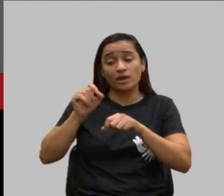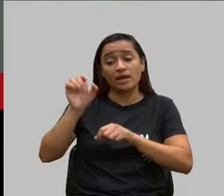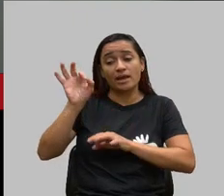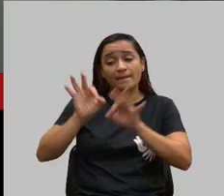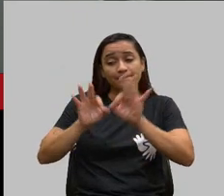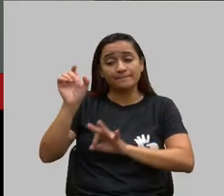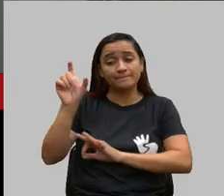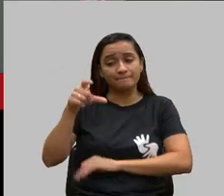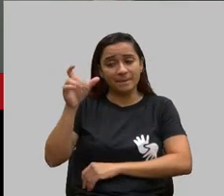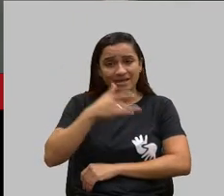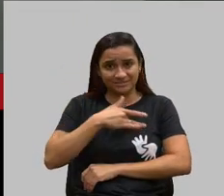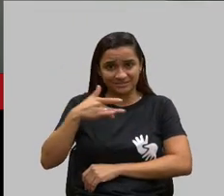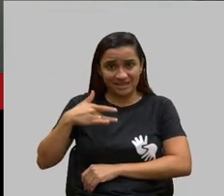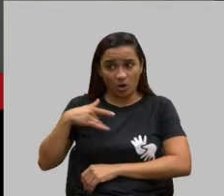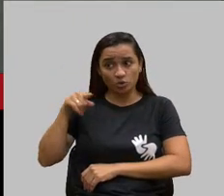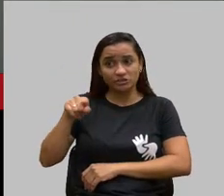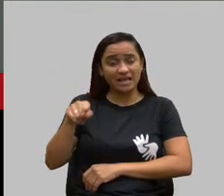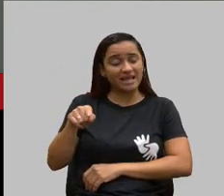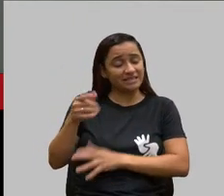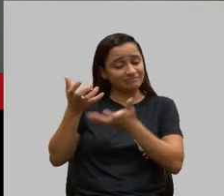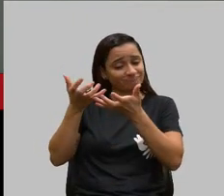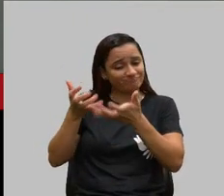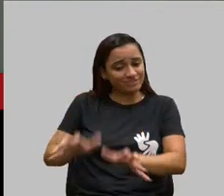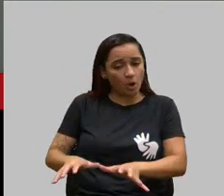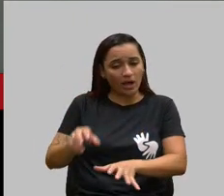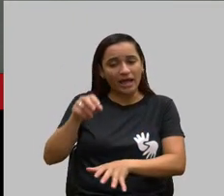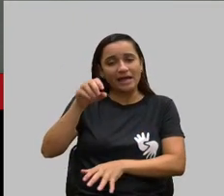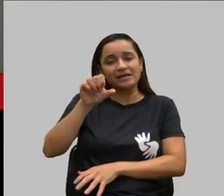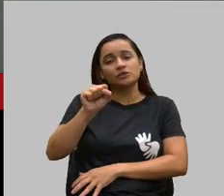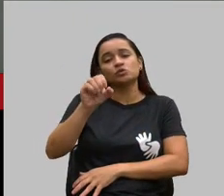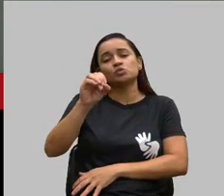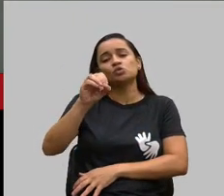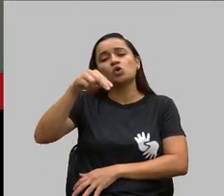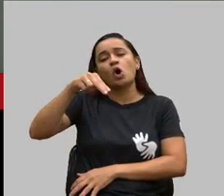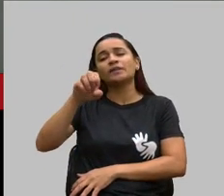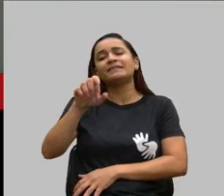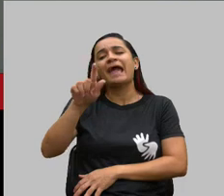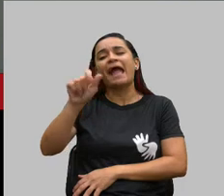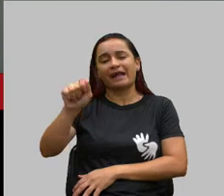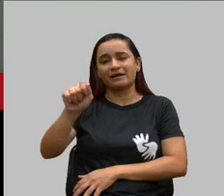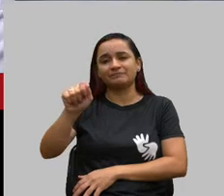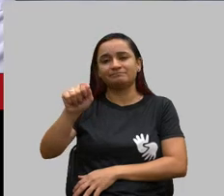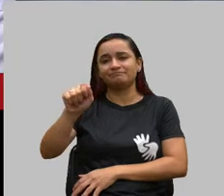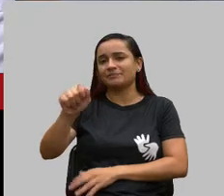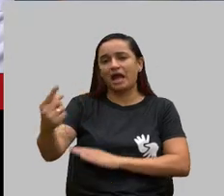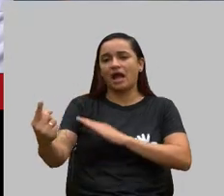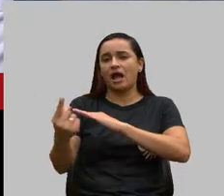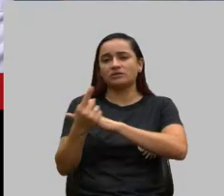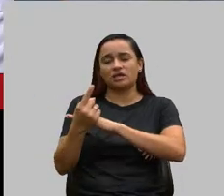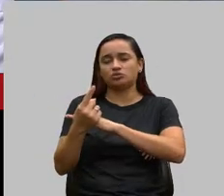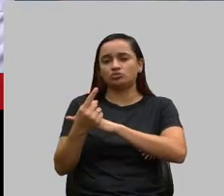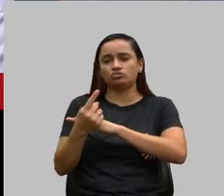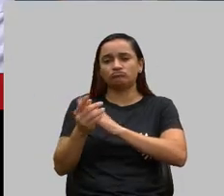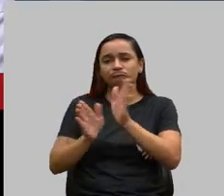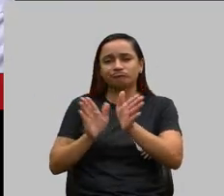ele só nega as sessões, ele só nega os profissionais. Fala que não tem.